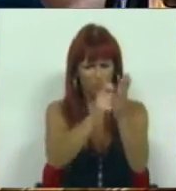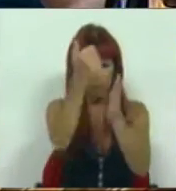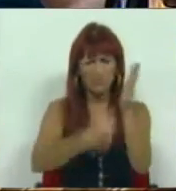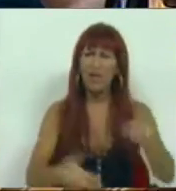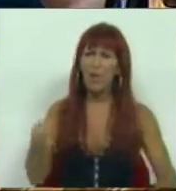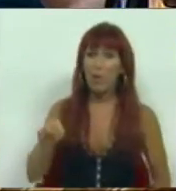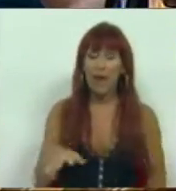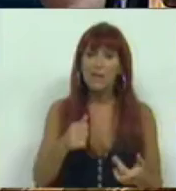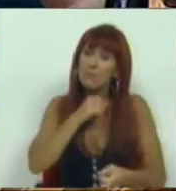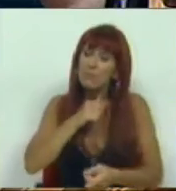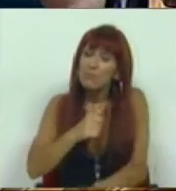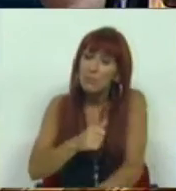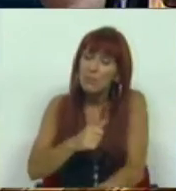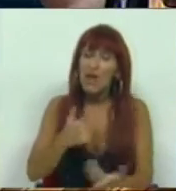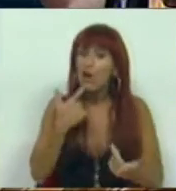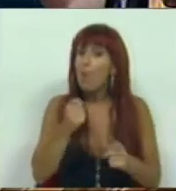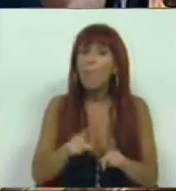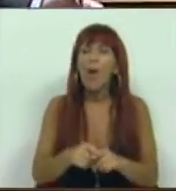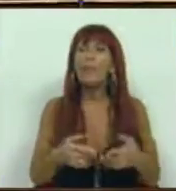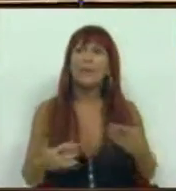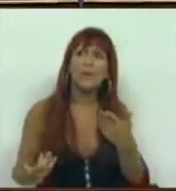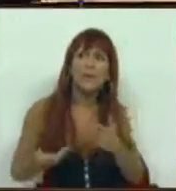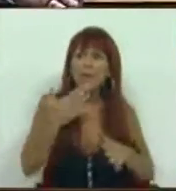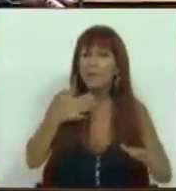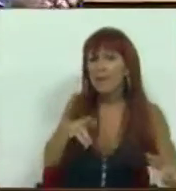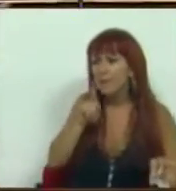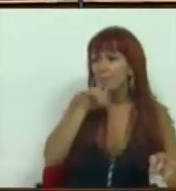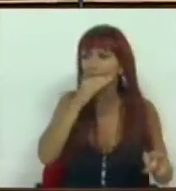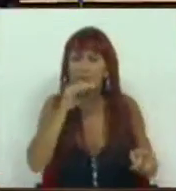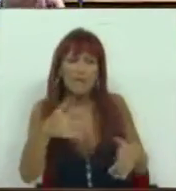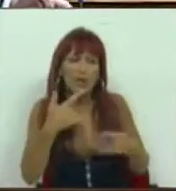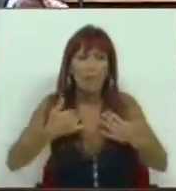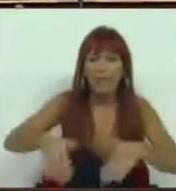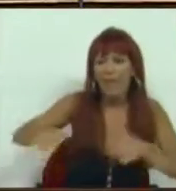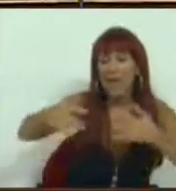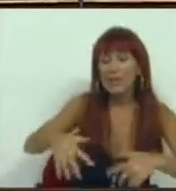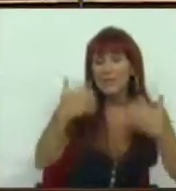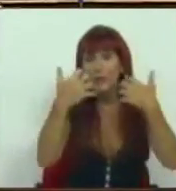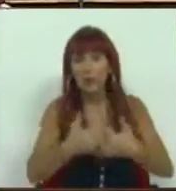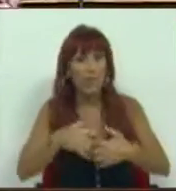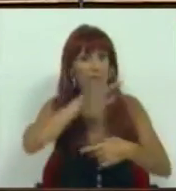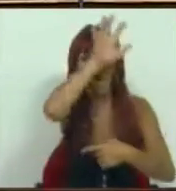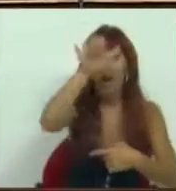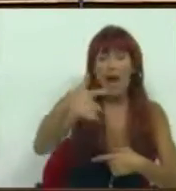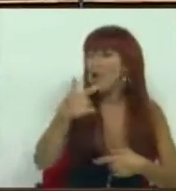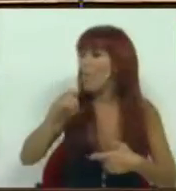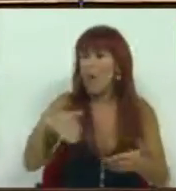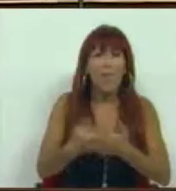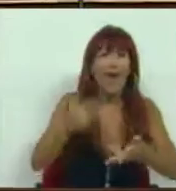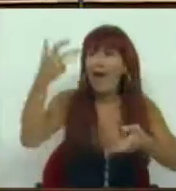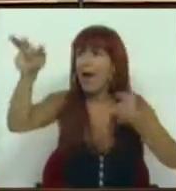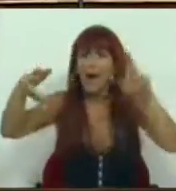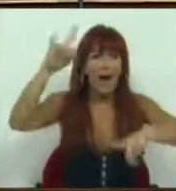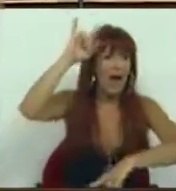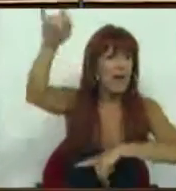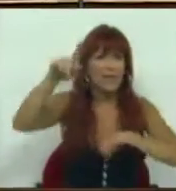Partido Socialista, sobre isso, permita-me, não pode navegar no silêncio, não pode deixar a incerteza, não pode sequer deixar no ar a